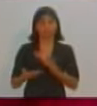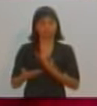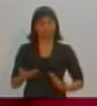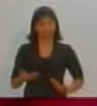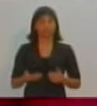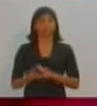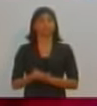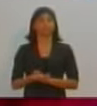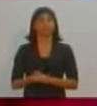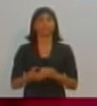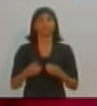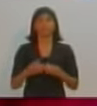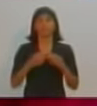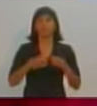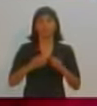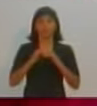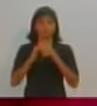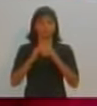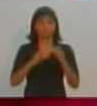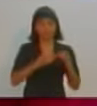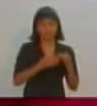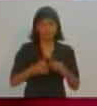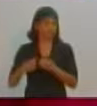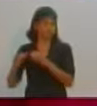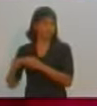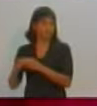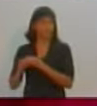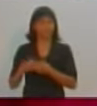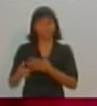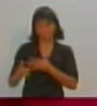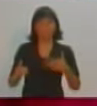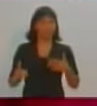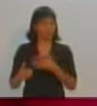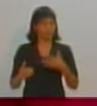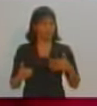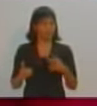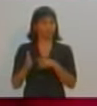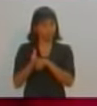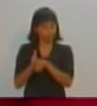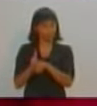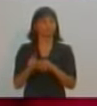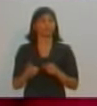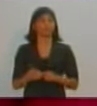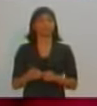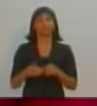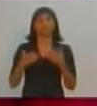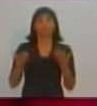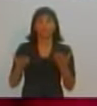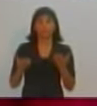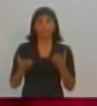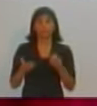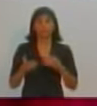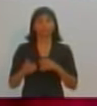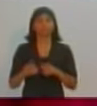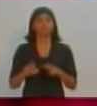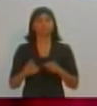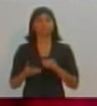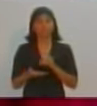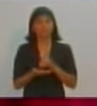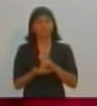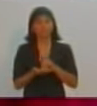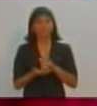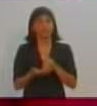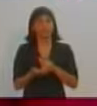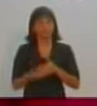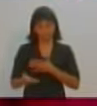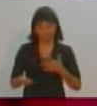Jeremias, eu moro na Coab e a minha pergunta é na área de saúde. É sabido que os funcionários públicos